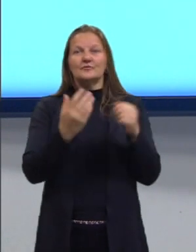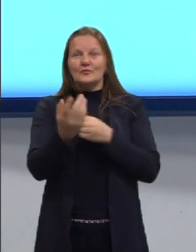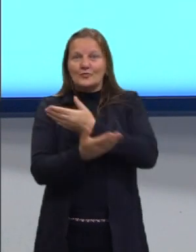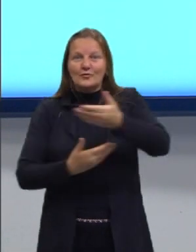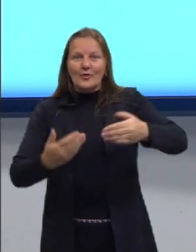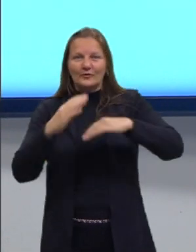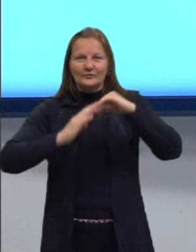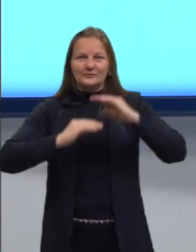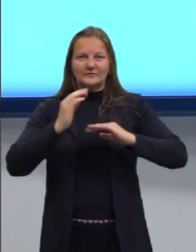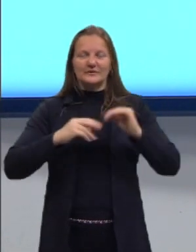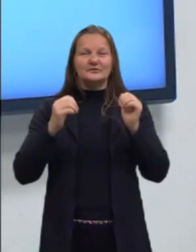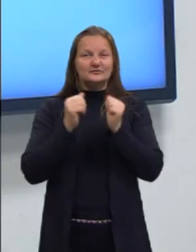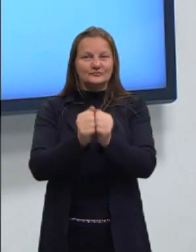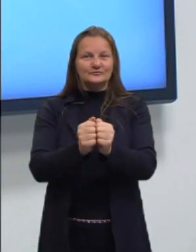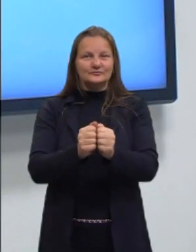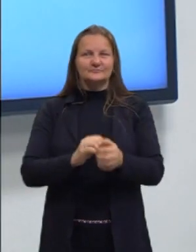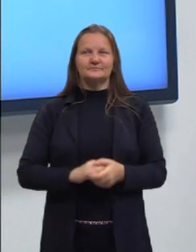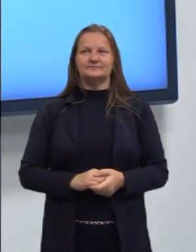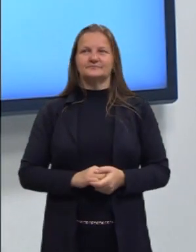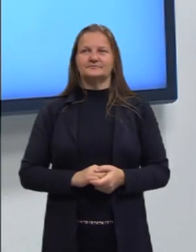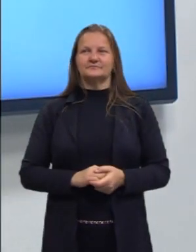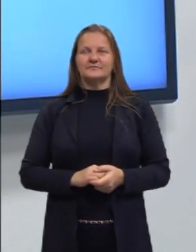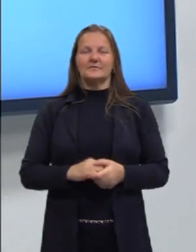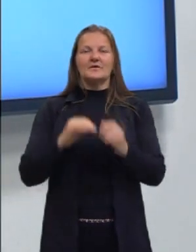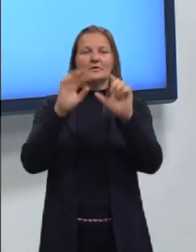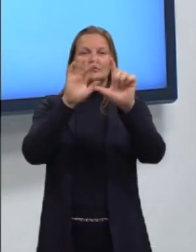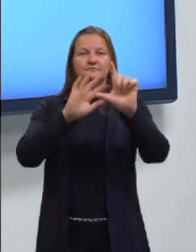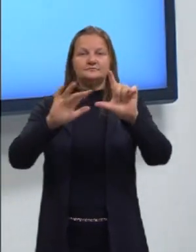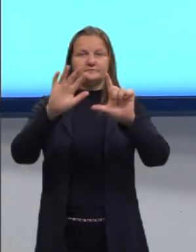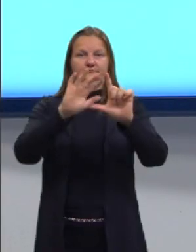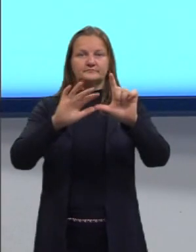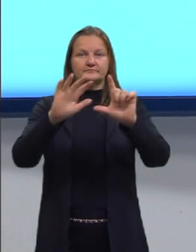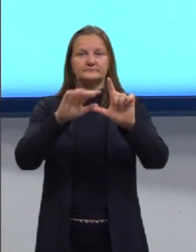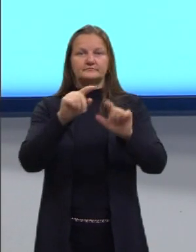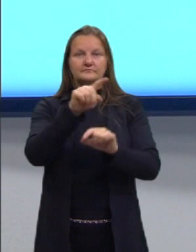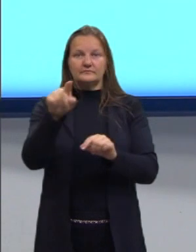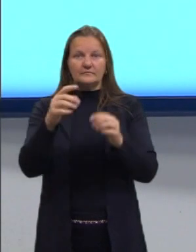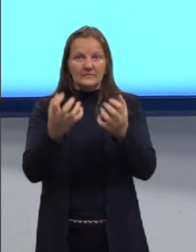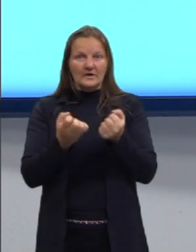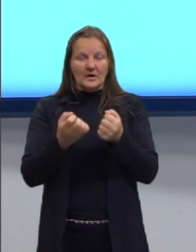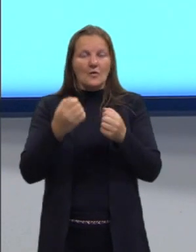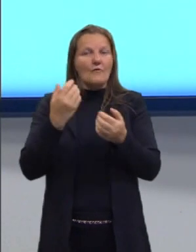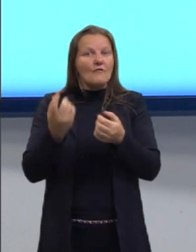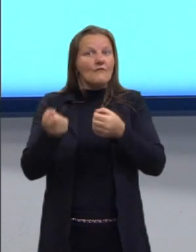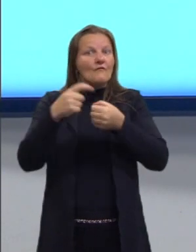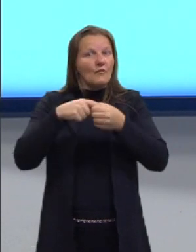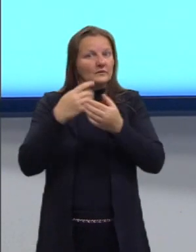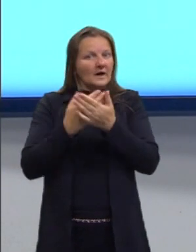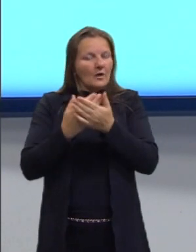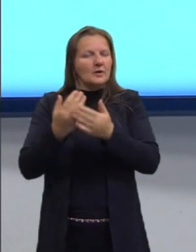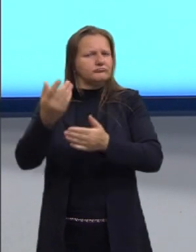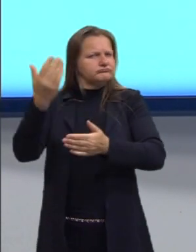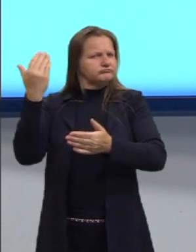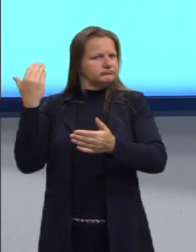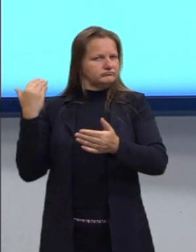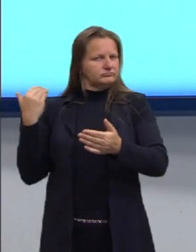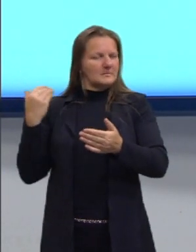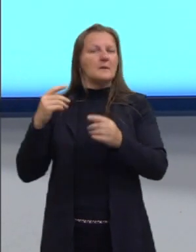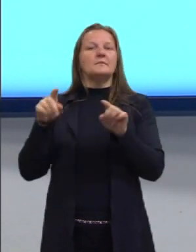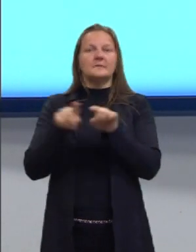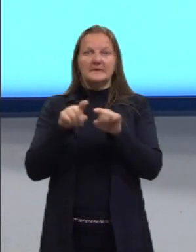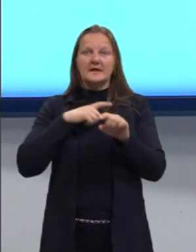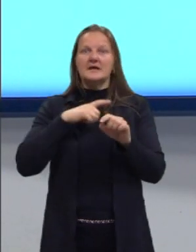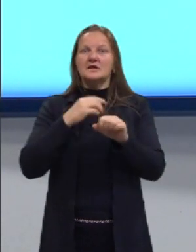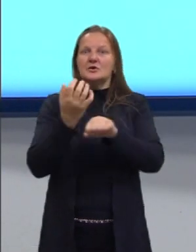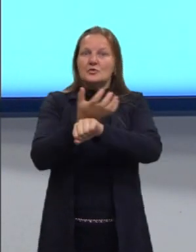praticar aqui juntos. E ali no QR Code, se vocês quiserem voltar, assistir as aulas anteriores, ali no QR Code tem